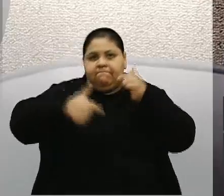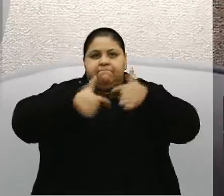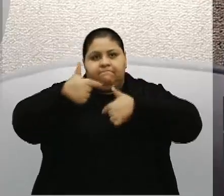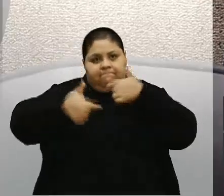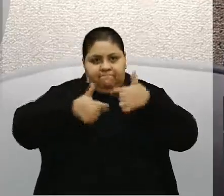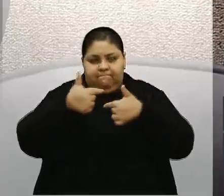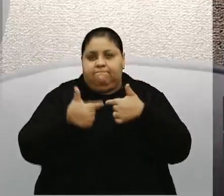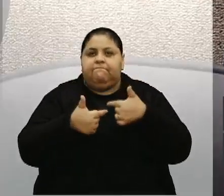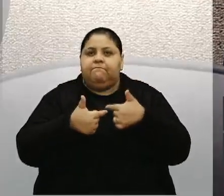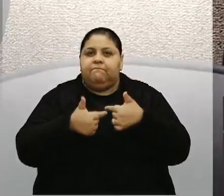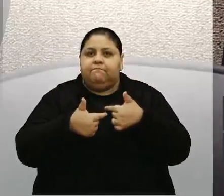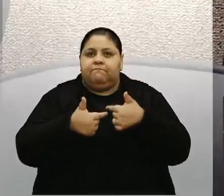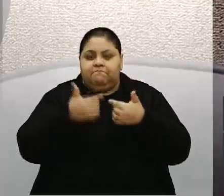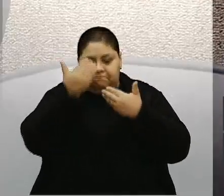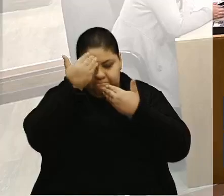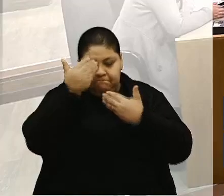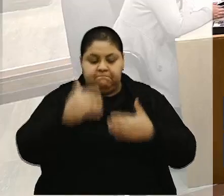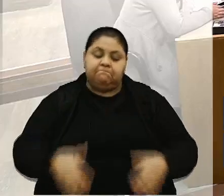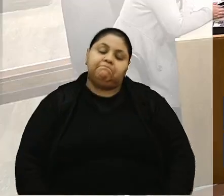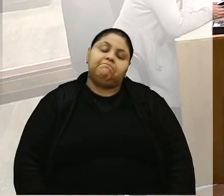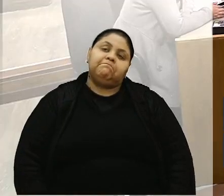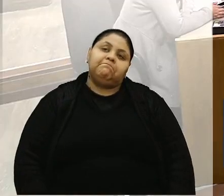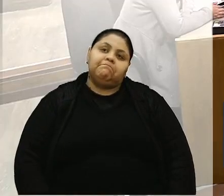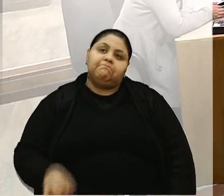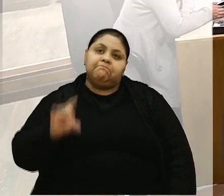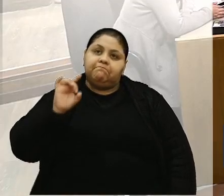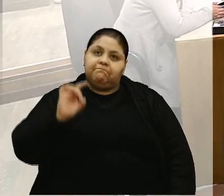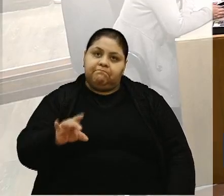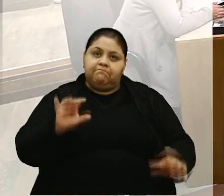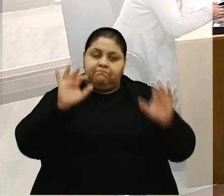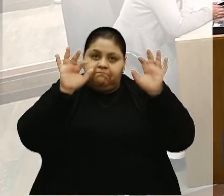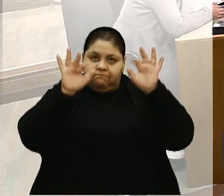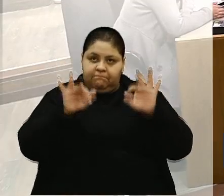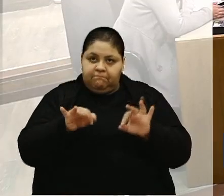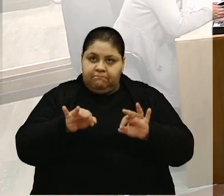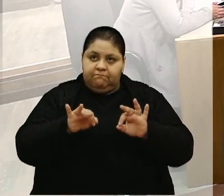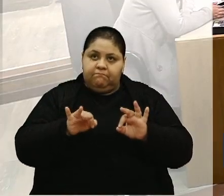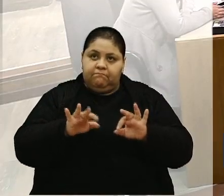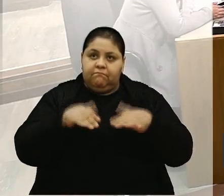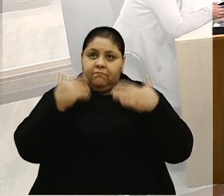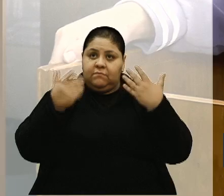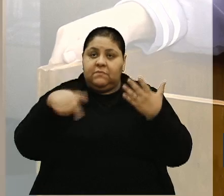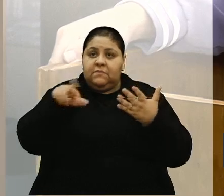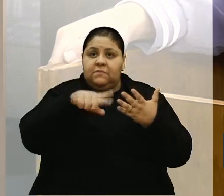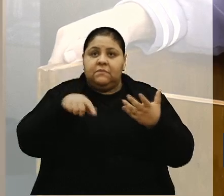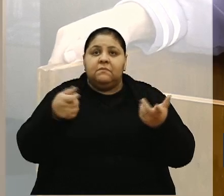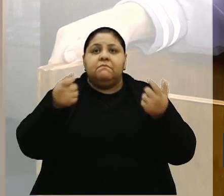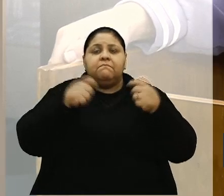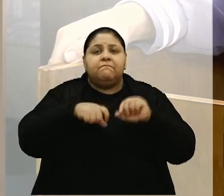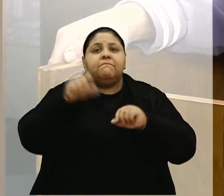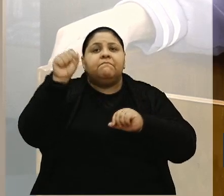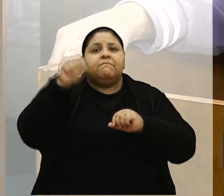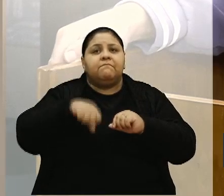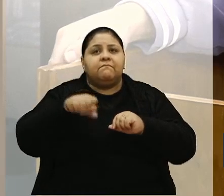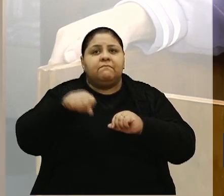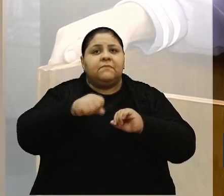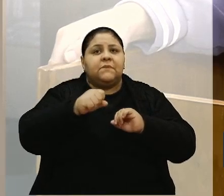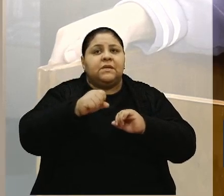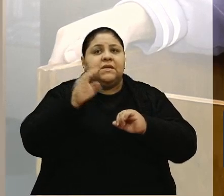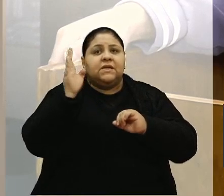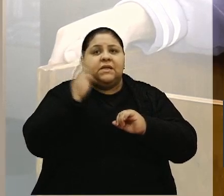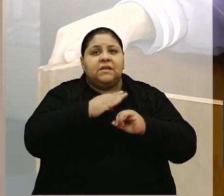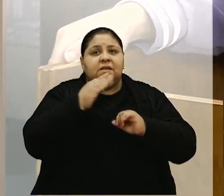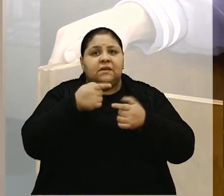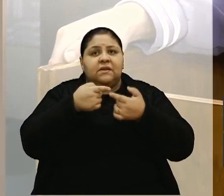isso. Muito obrigado. Só para concluir, senhora presidente, então a gente precisa sim é agilidade.